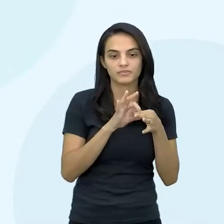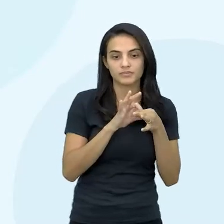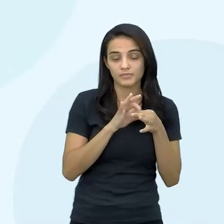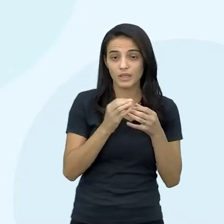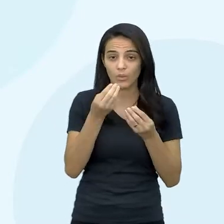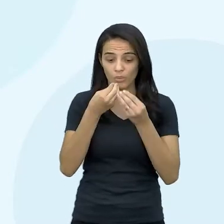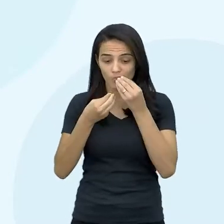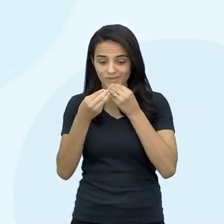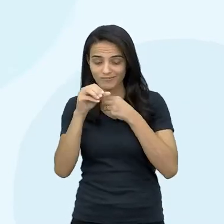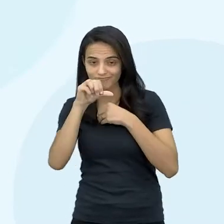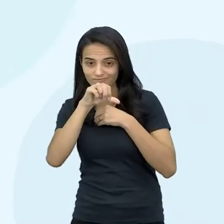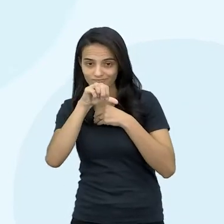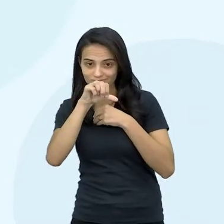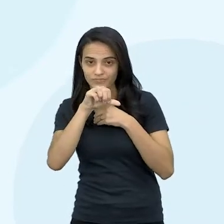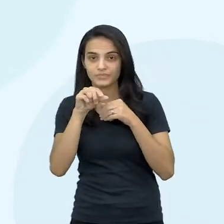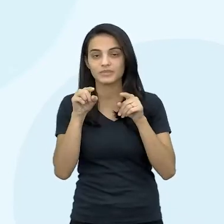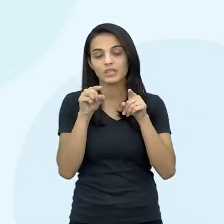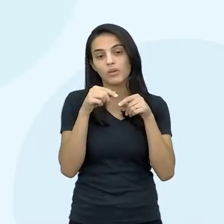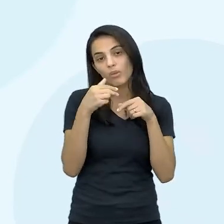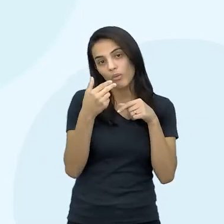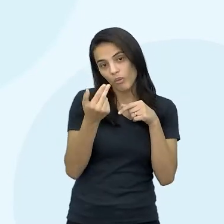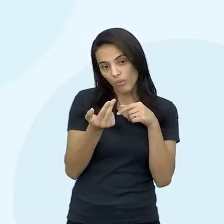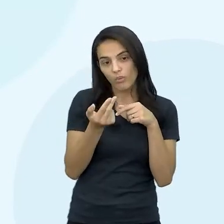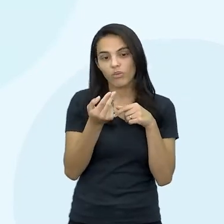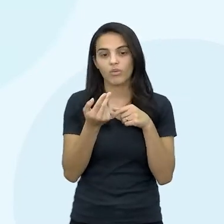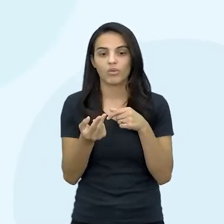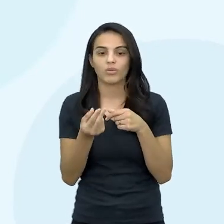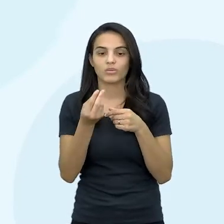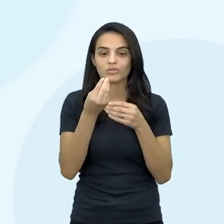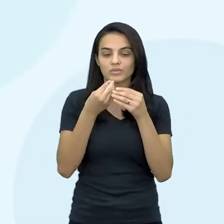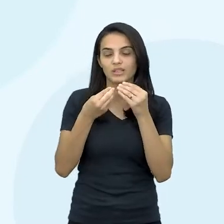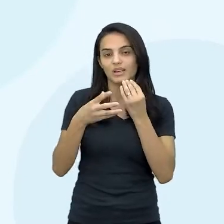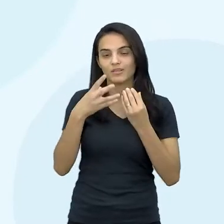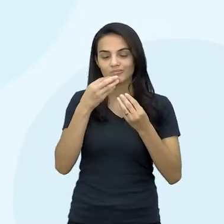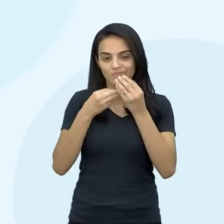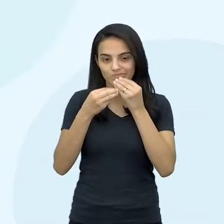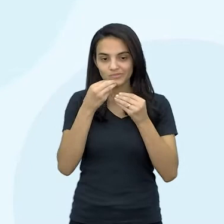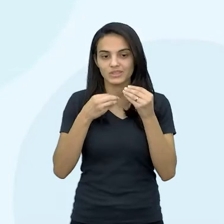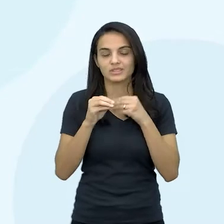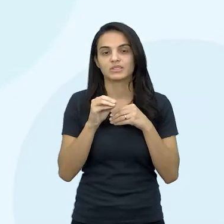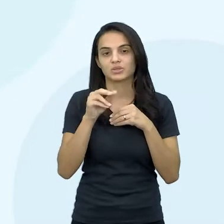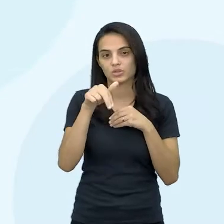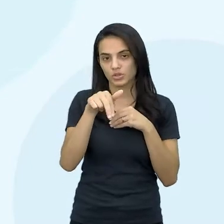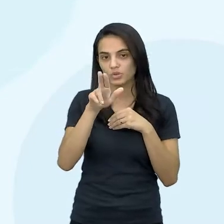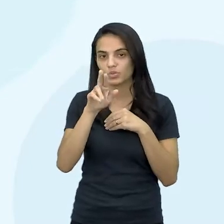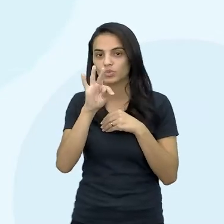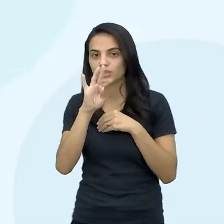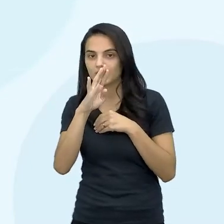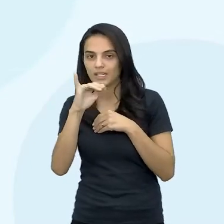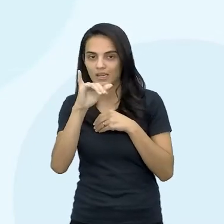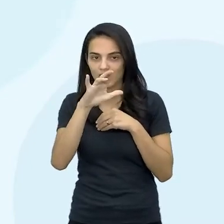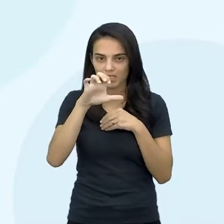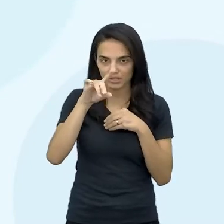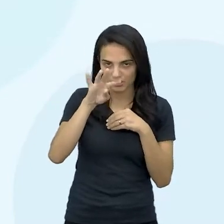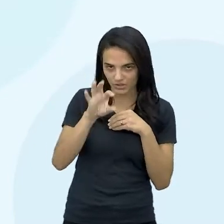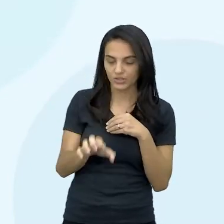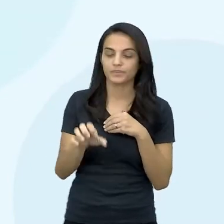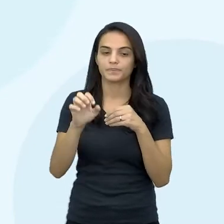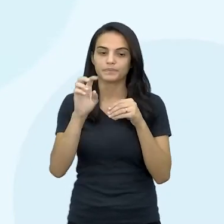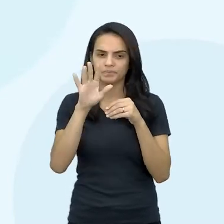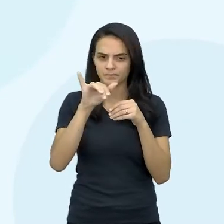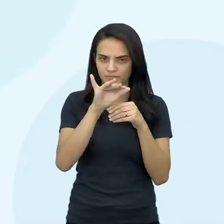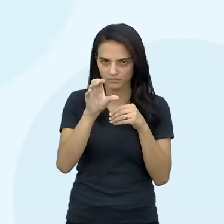alimentação e ou a má absorção de nutrientes. Os eixos estruturantes, né, que estão sendo